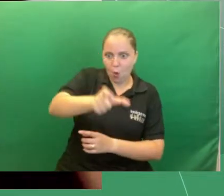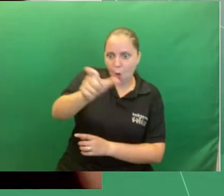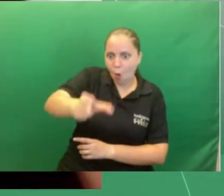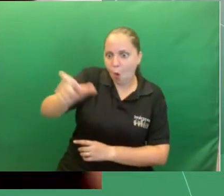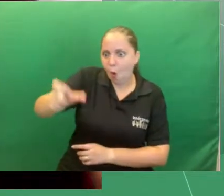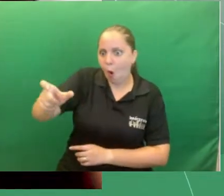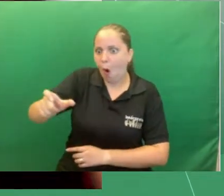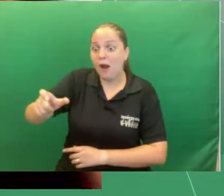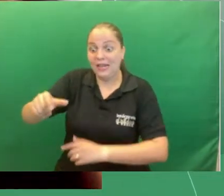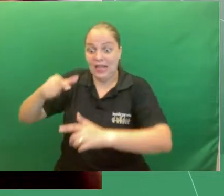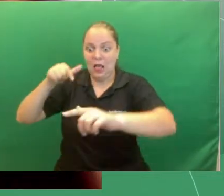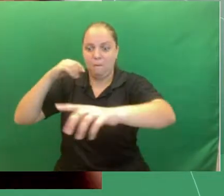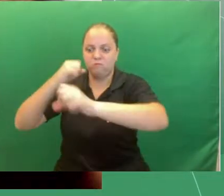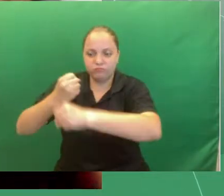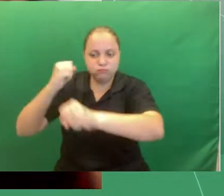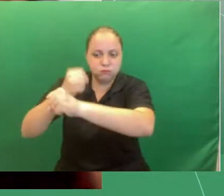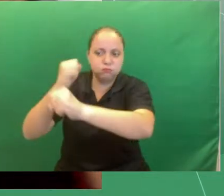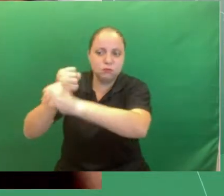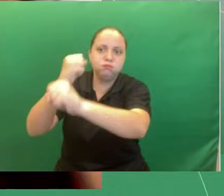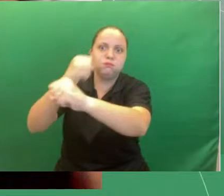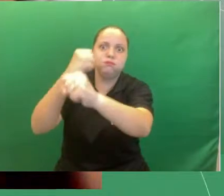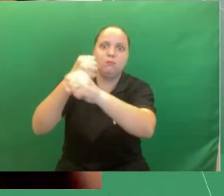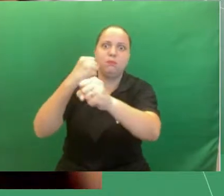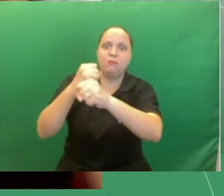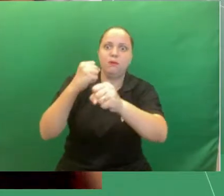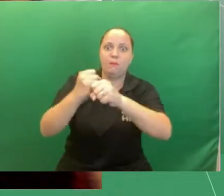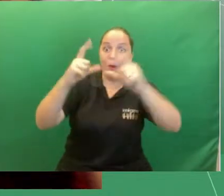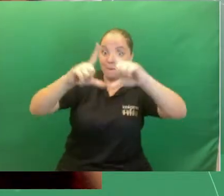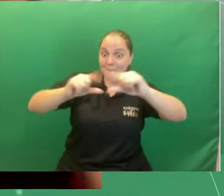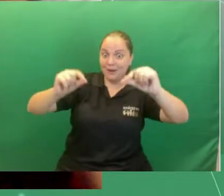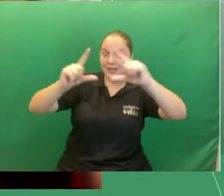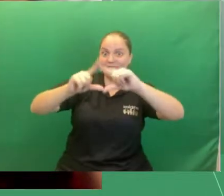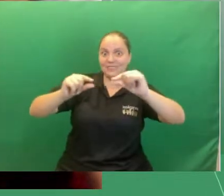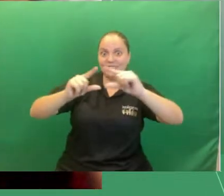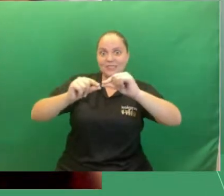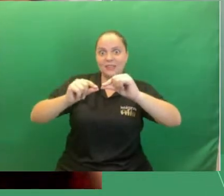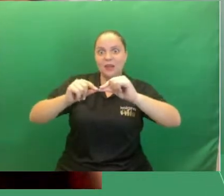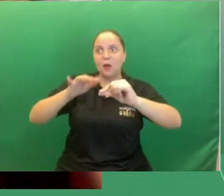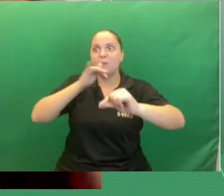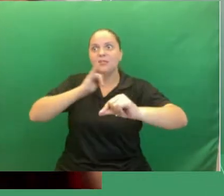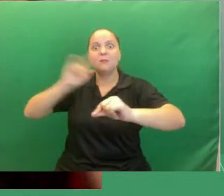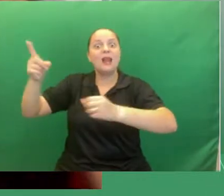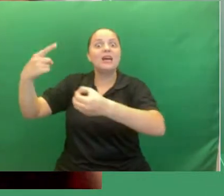registro nesse aspecto sobre a cidade de Candangolândia